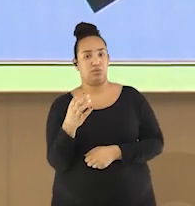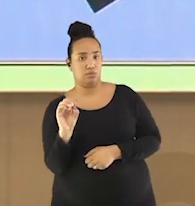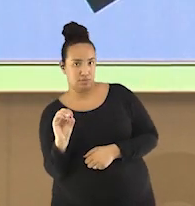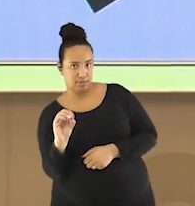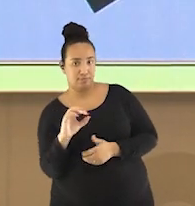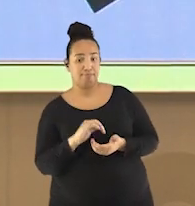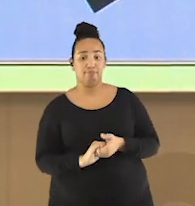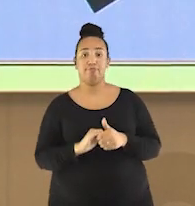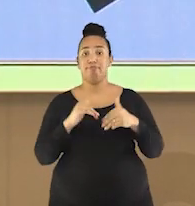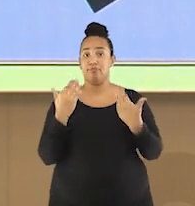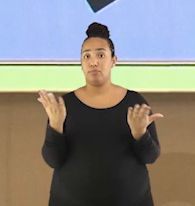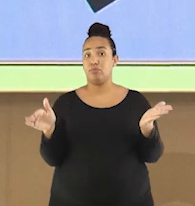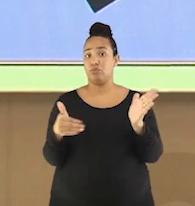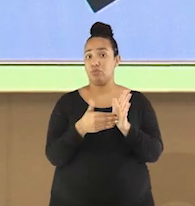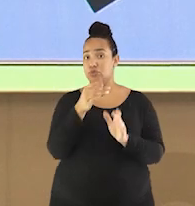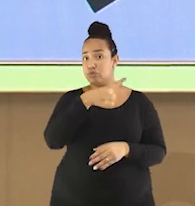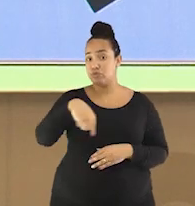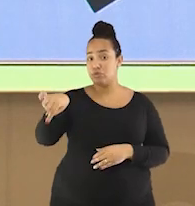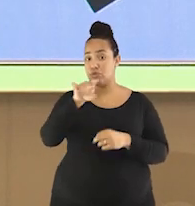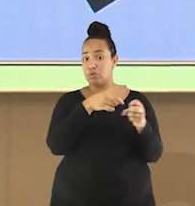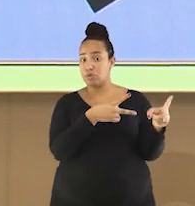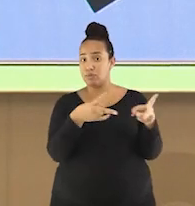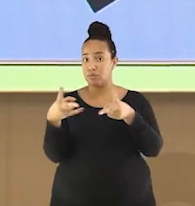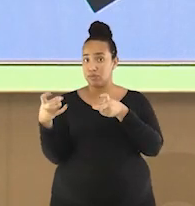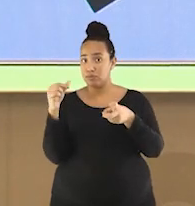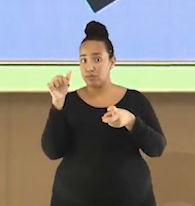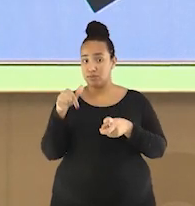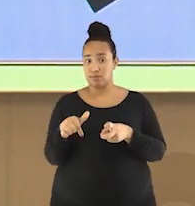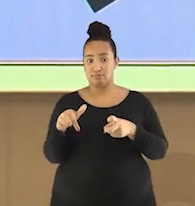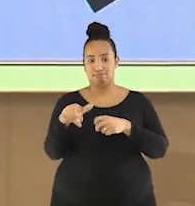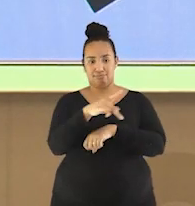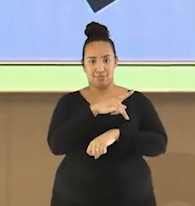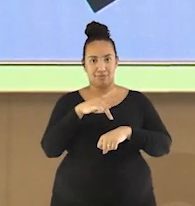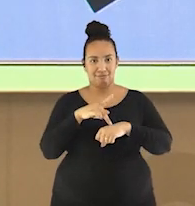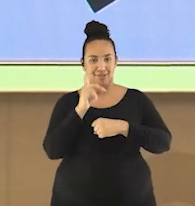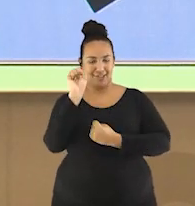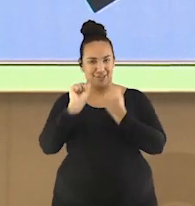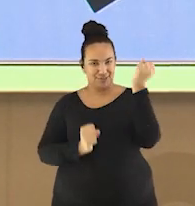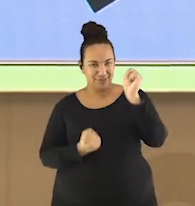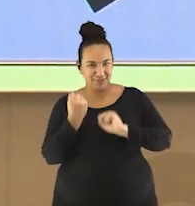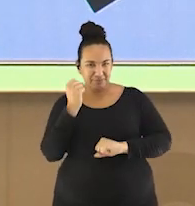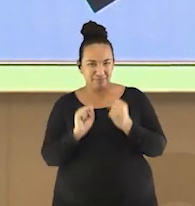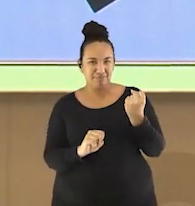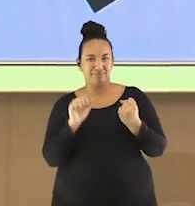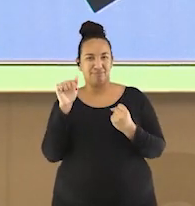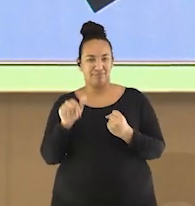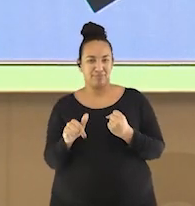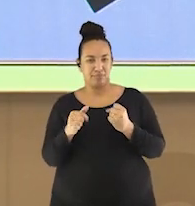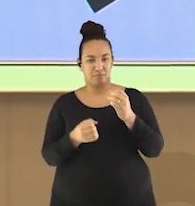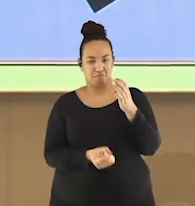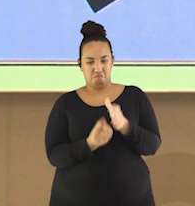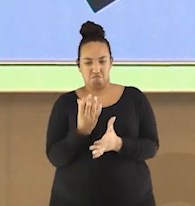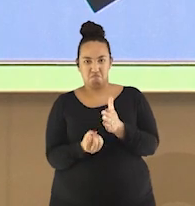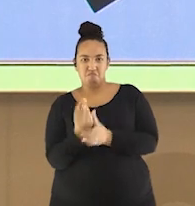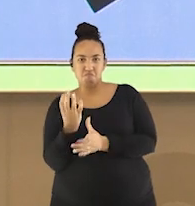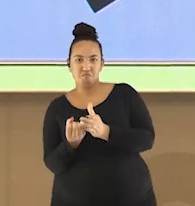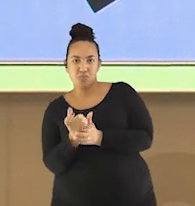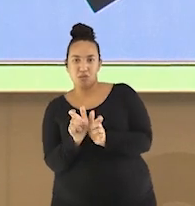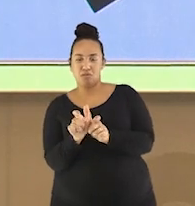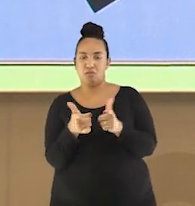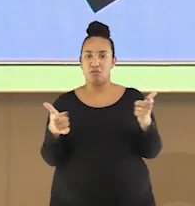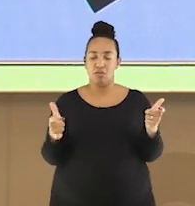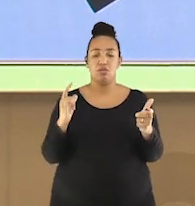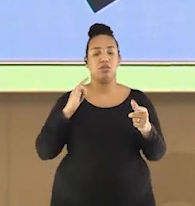fim, percebemos que a solução obtida pelas nações industriais frente a questões de sua superprodução econômica teve